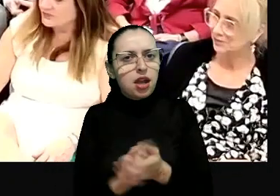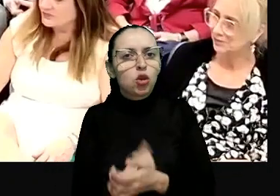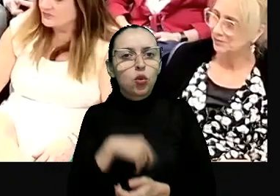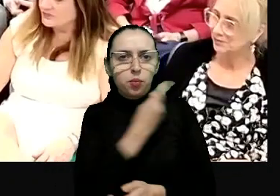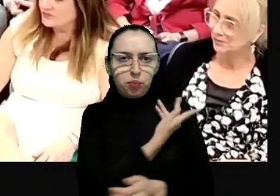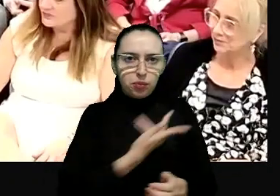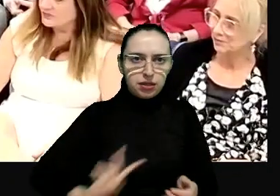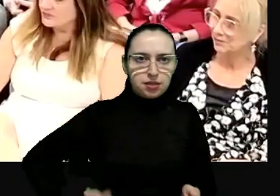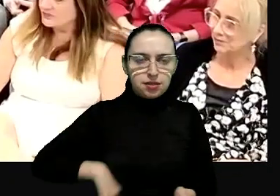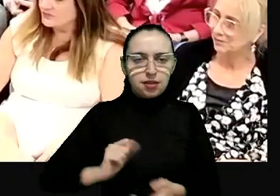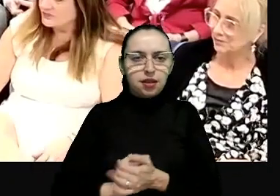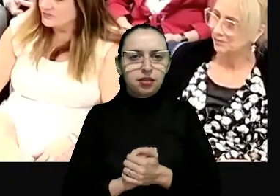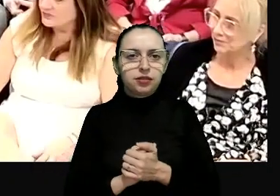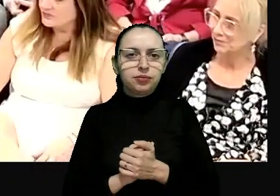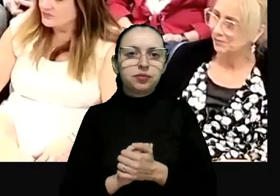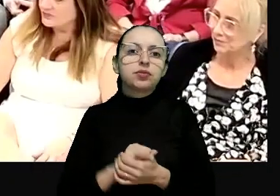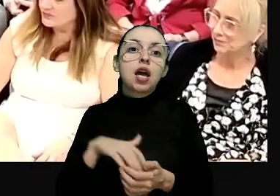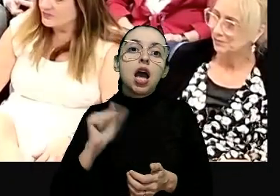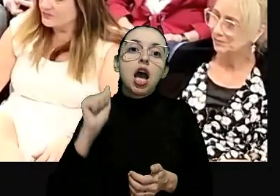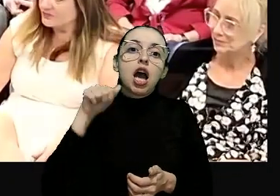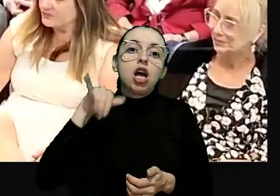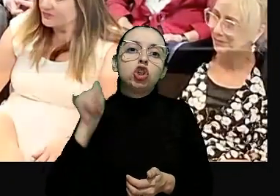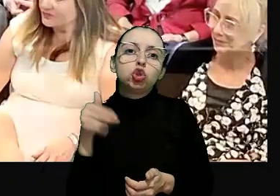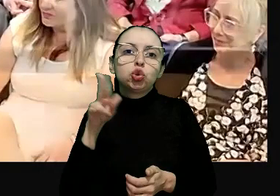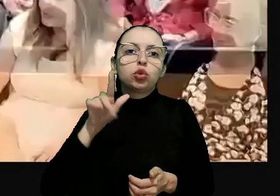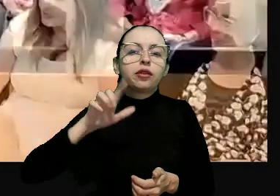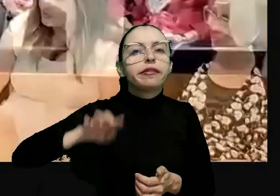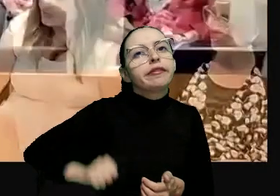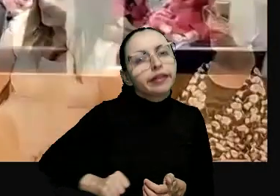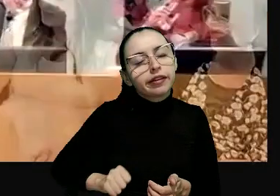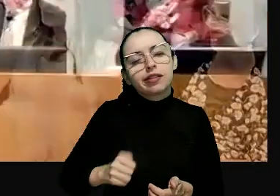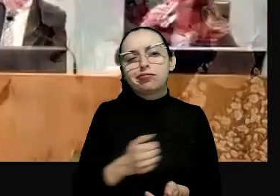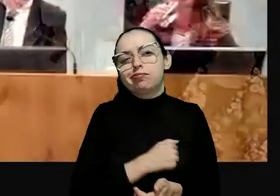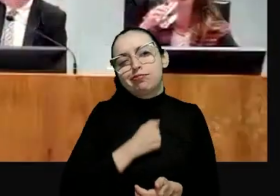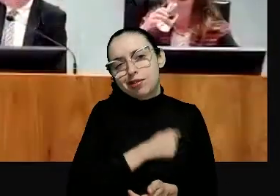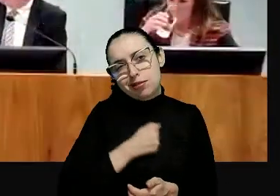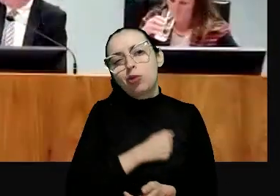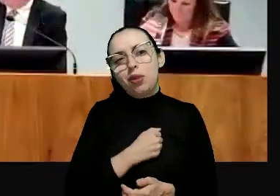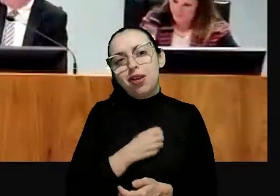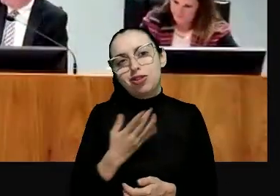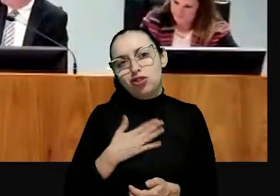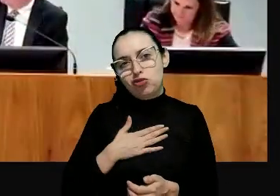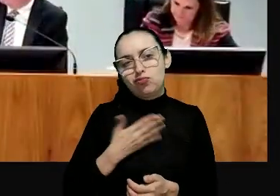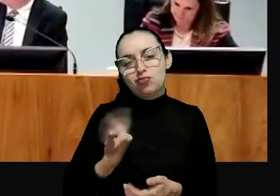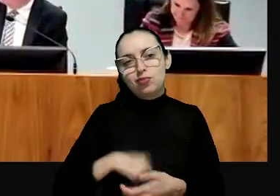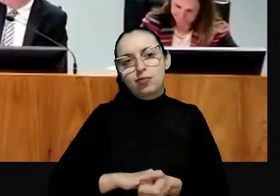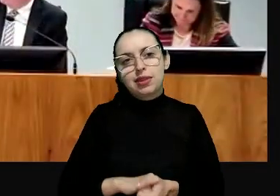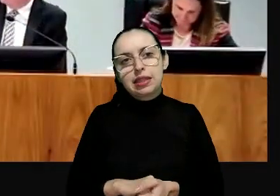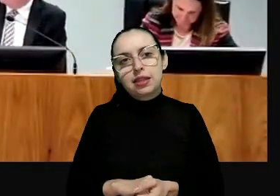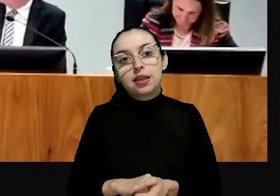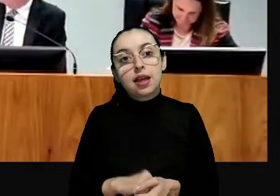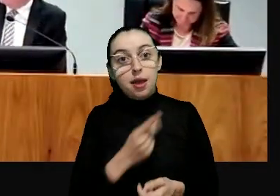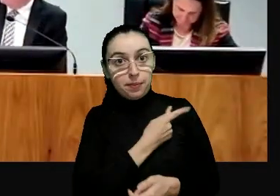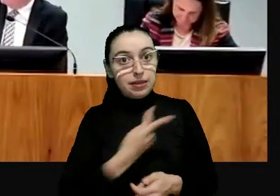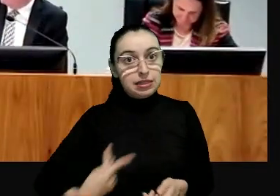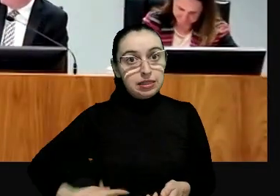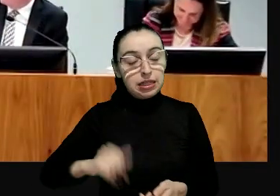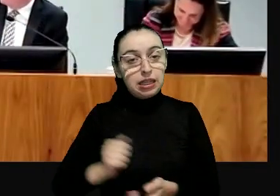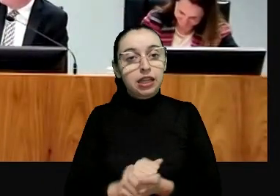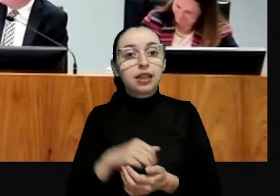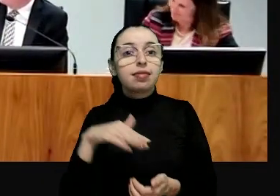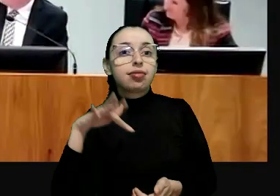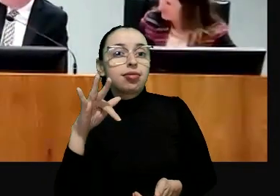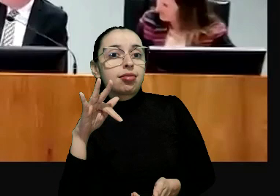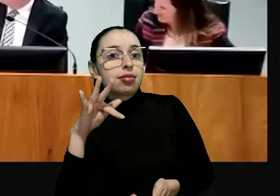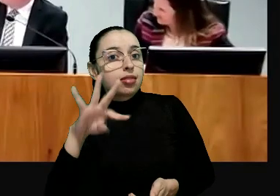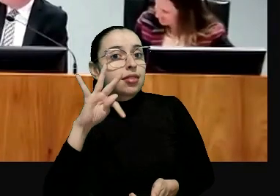como o presidente da própria AJUF que nos deixa saudades e a minha presidente a presidente